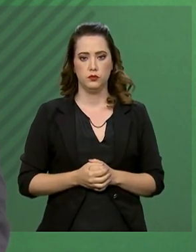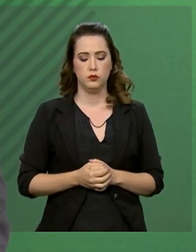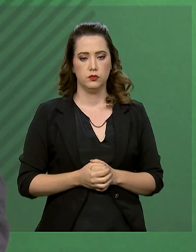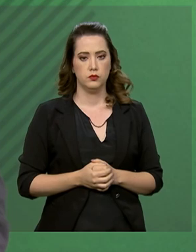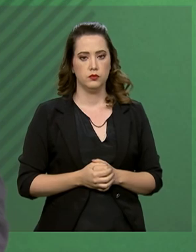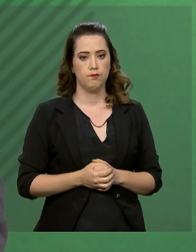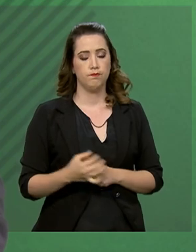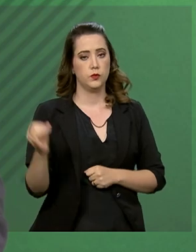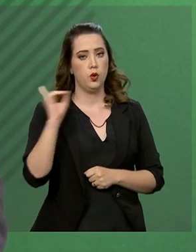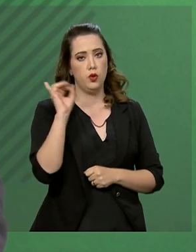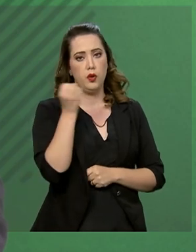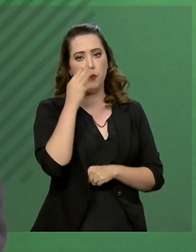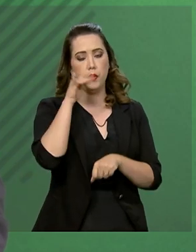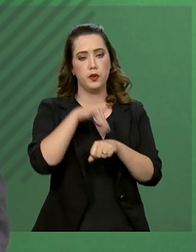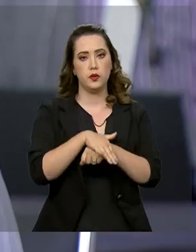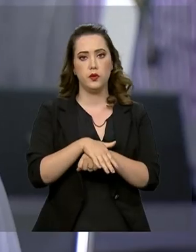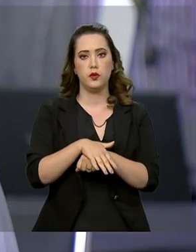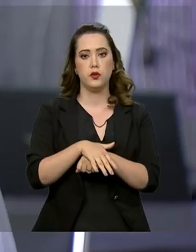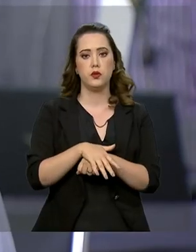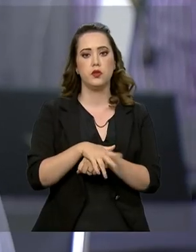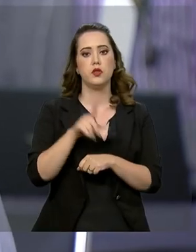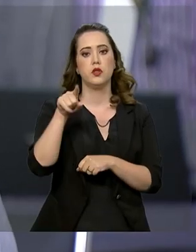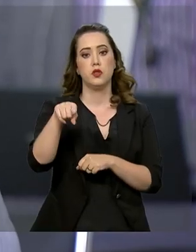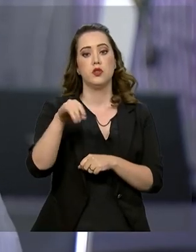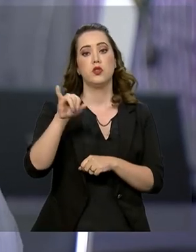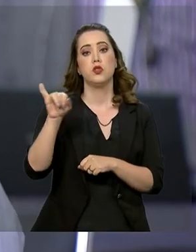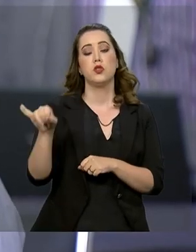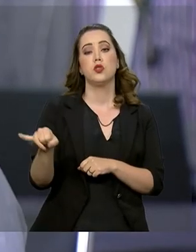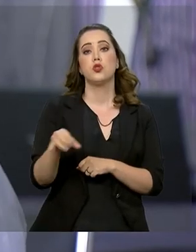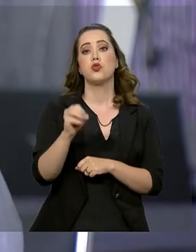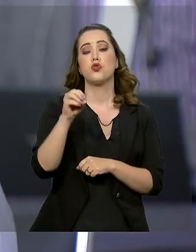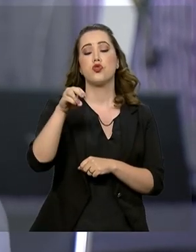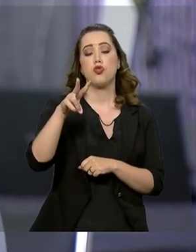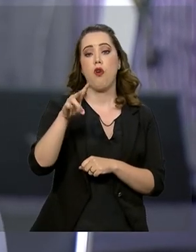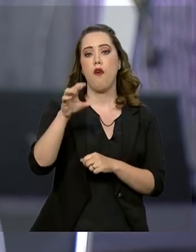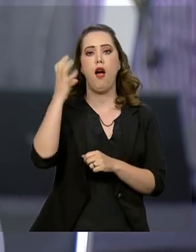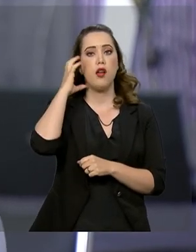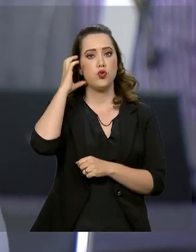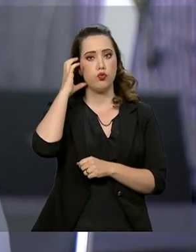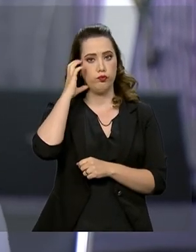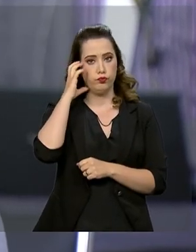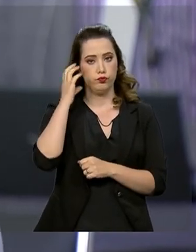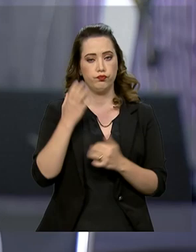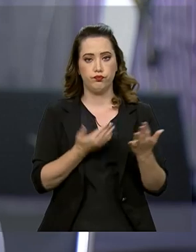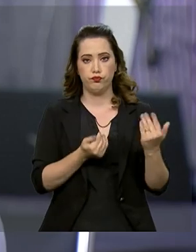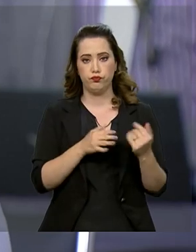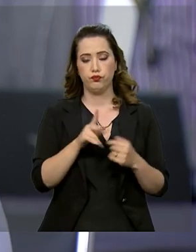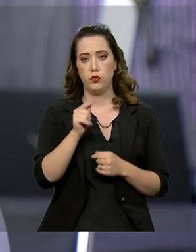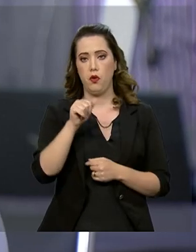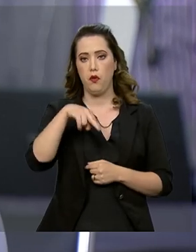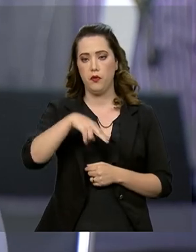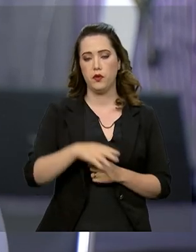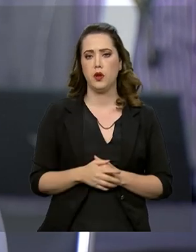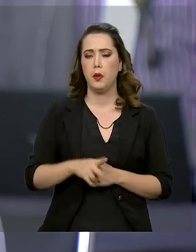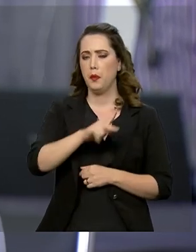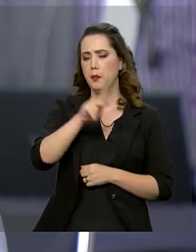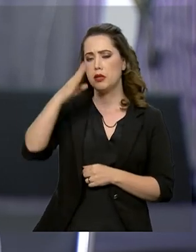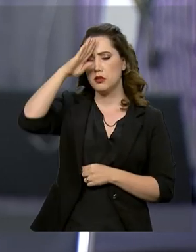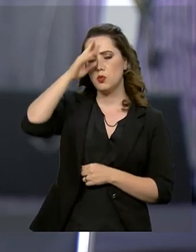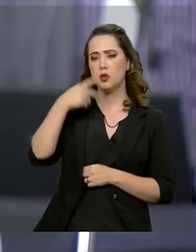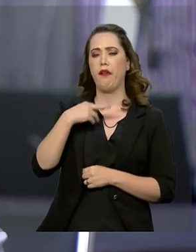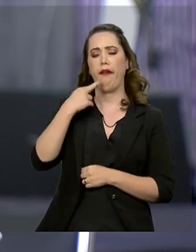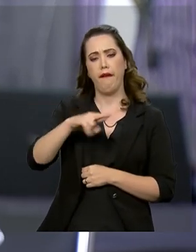Boa noite, a Luciana Verdolinda, Jovem Pan, tudo bem? O presidente tem reclamado muito dos radares